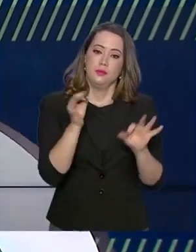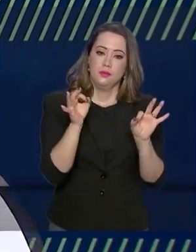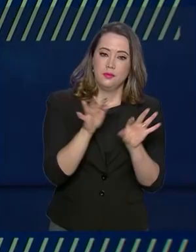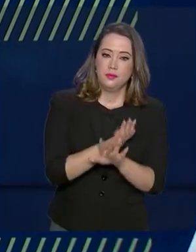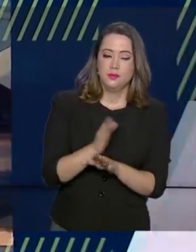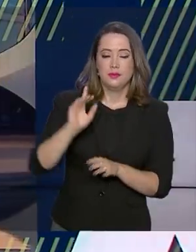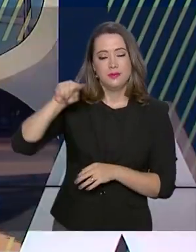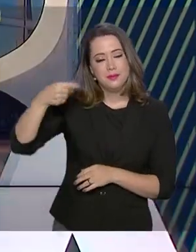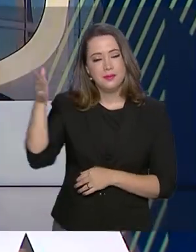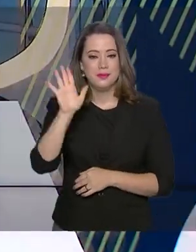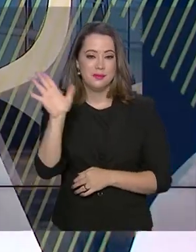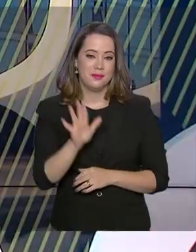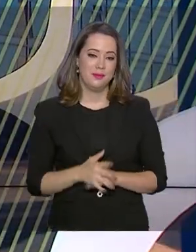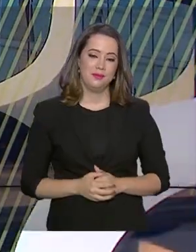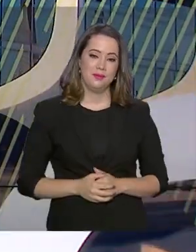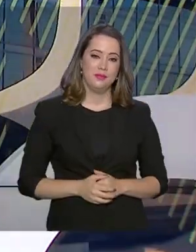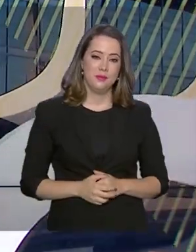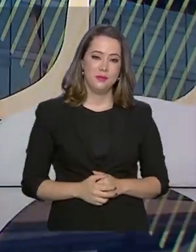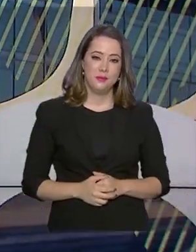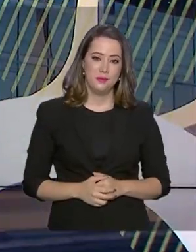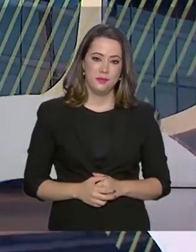termina aqui. Até a próxima edição.